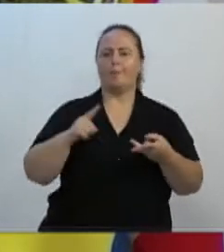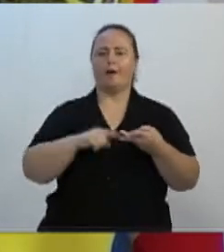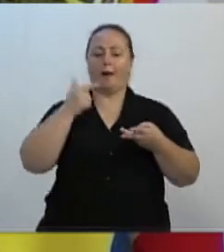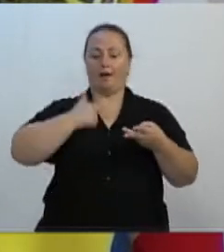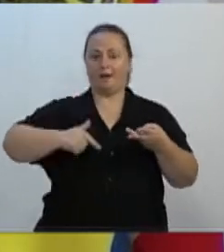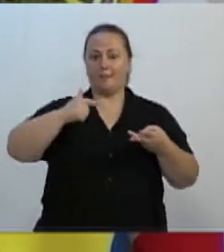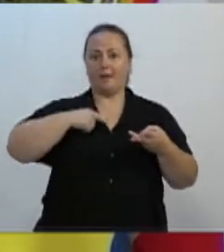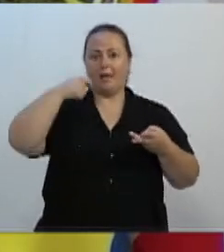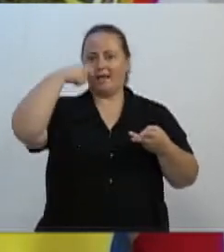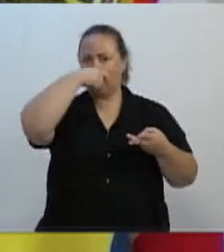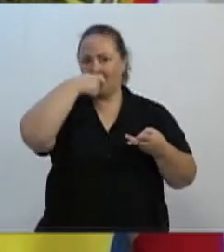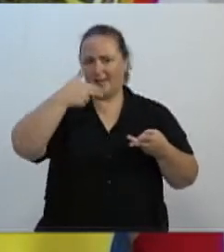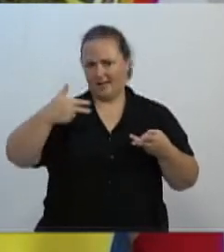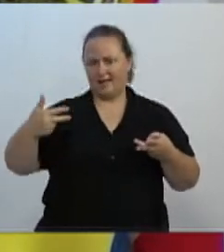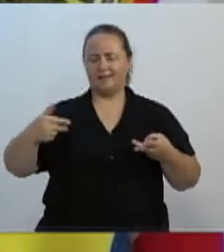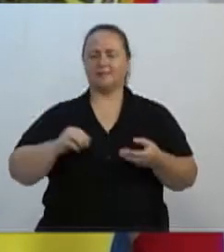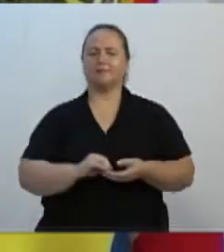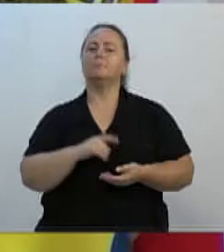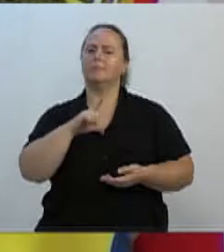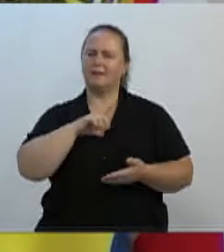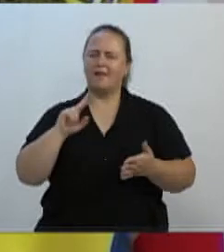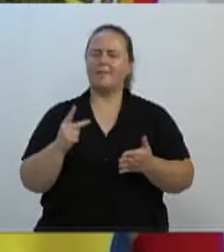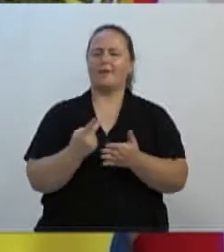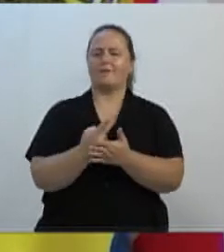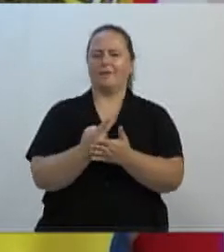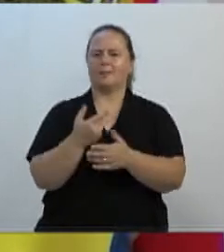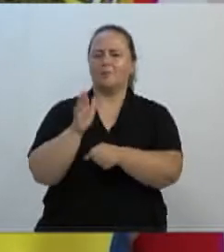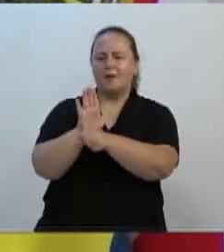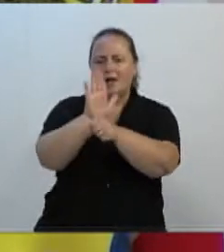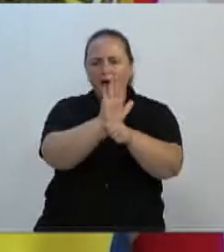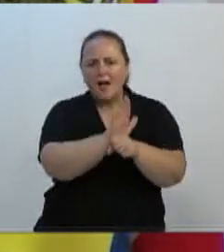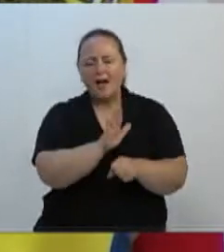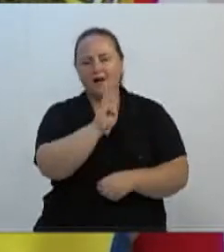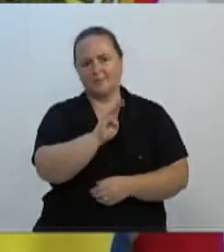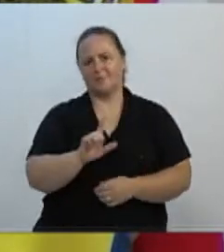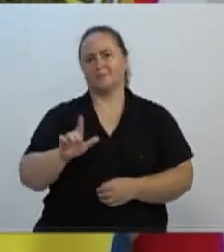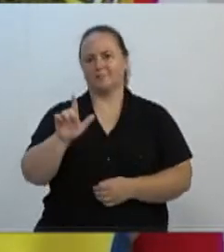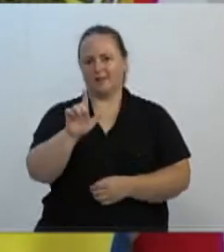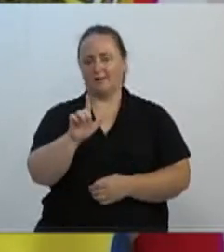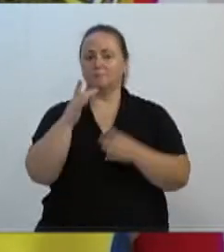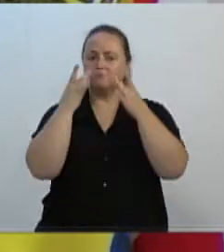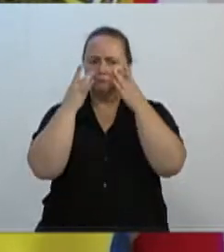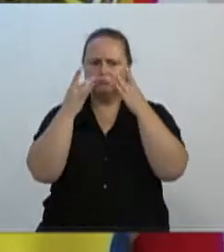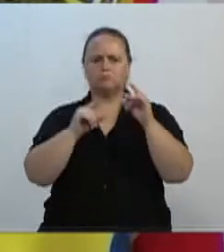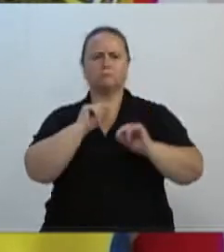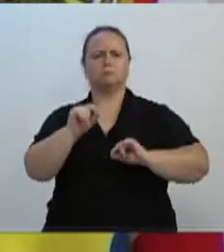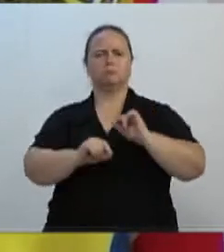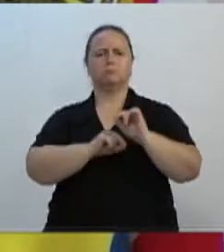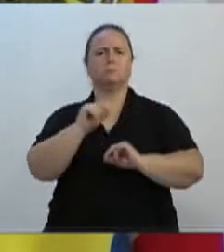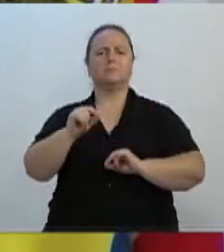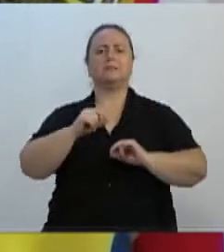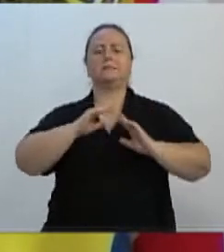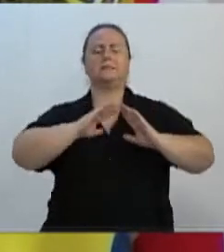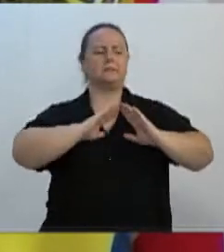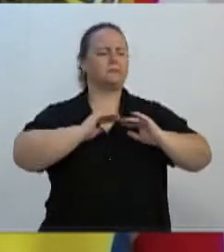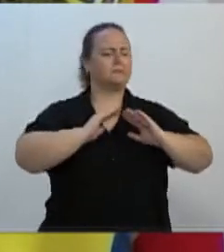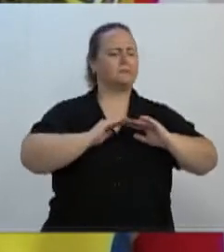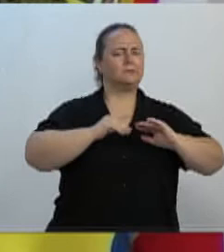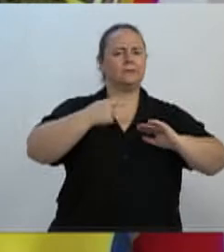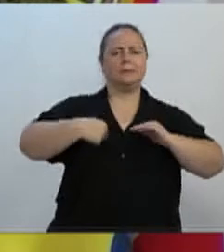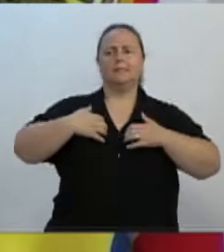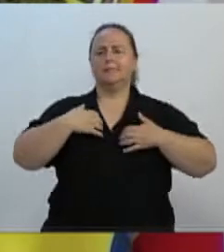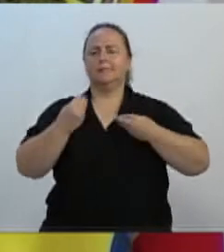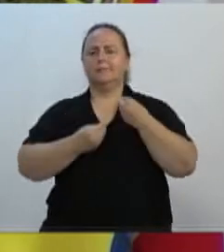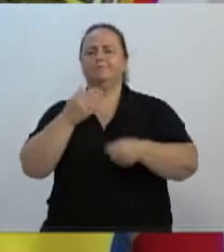perecíveis. São eventos que a entidade faz hoje dentro da cidade de Blumenau, com o cunho de atender alguma demanda que chega até a nossa casa.